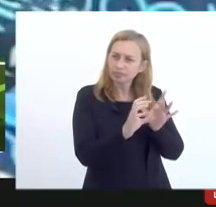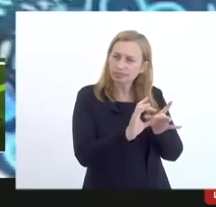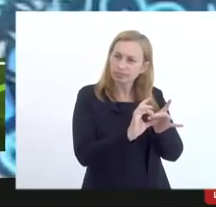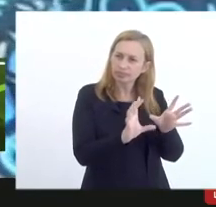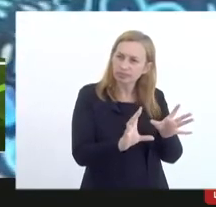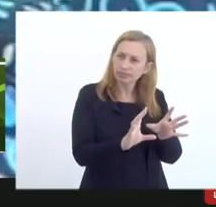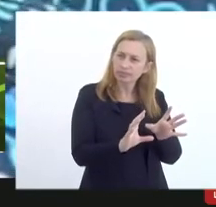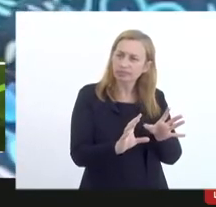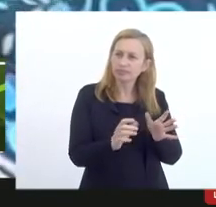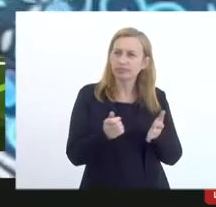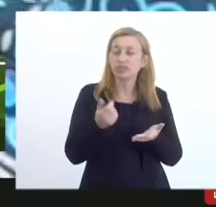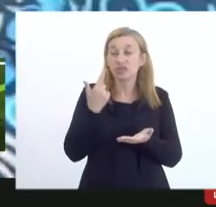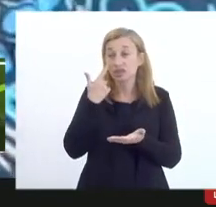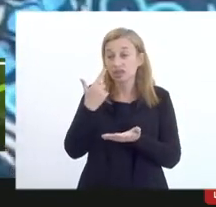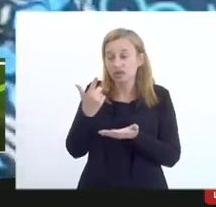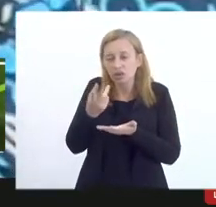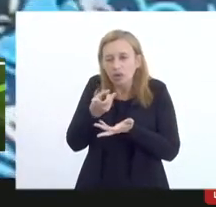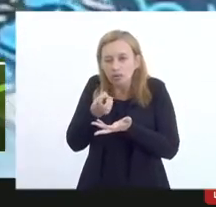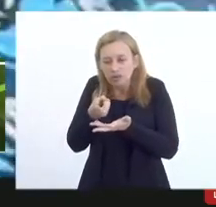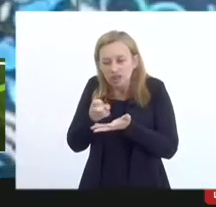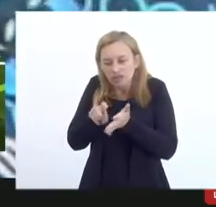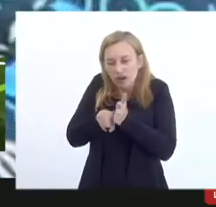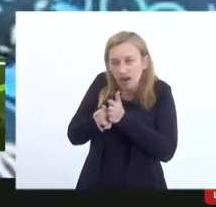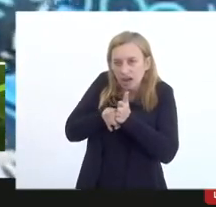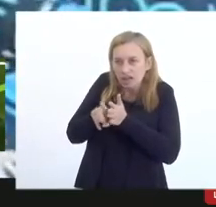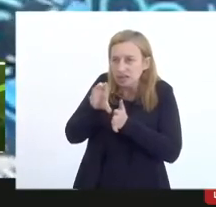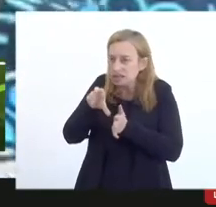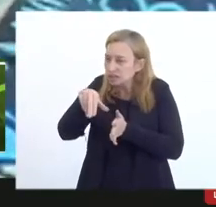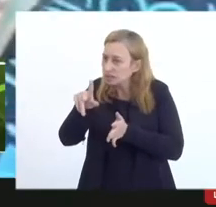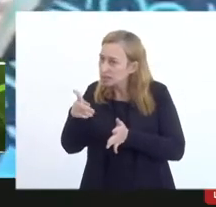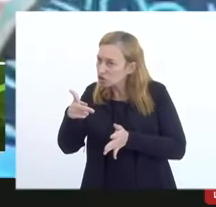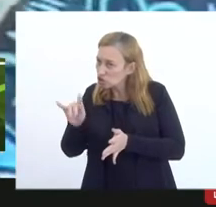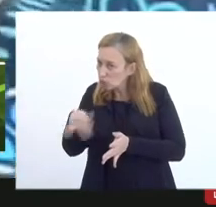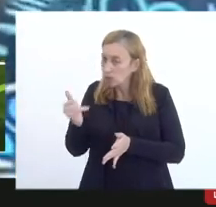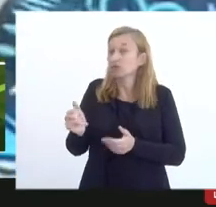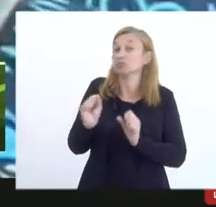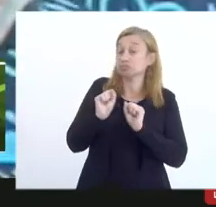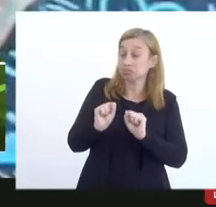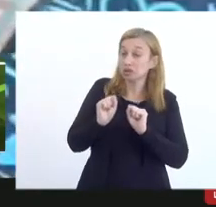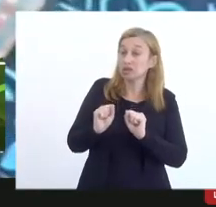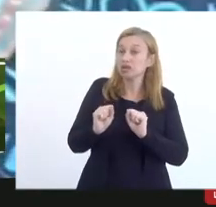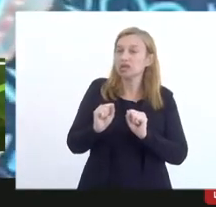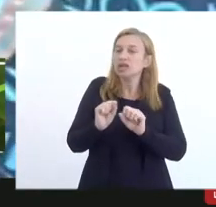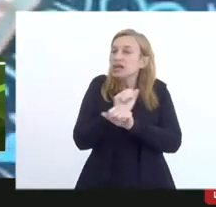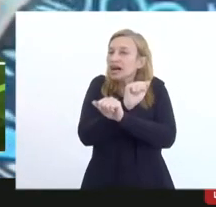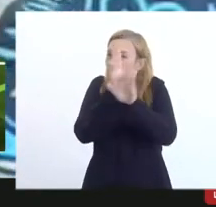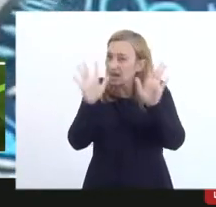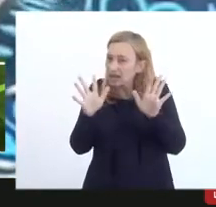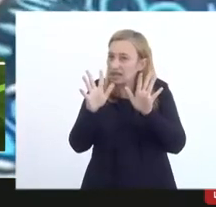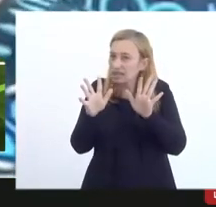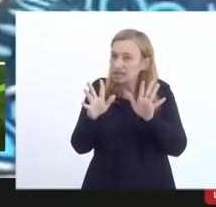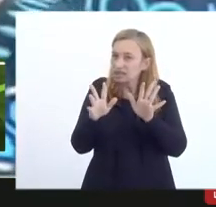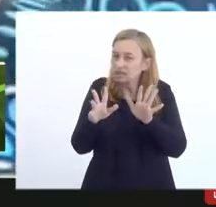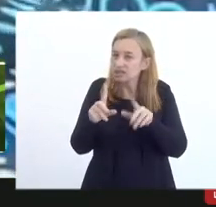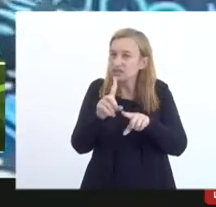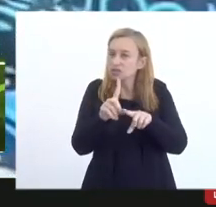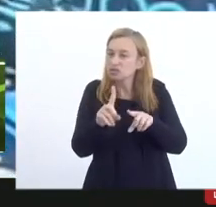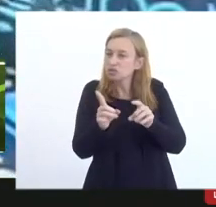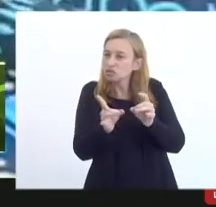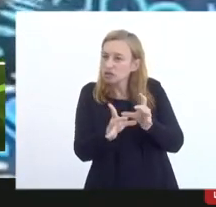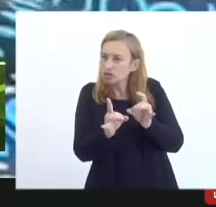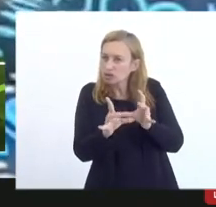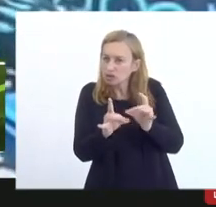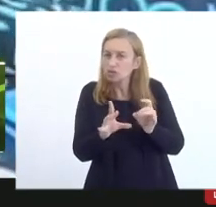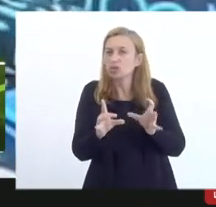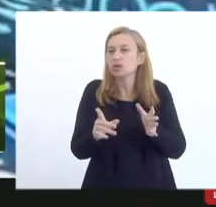de verificar essas certidões, e aí, no caso, verificar o CNPJ, talvez, a venda transparência dos fornecedores, a própria secretaria teria essa